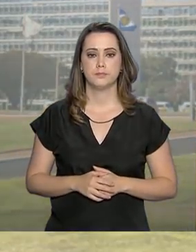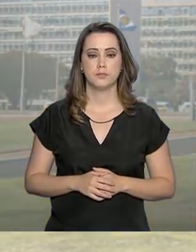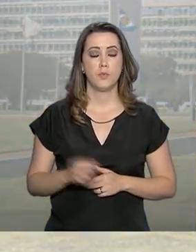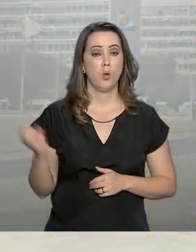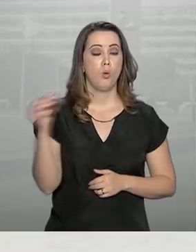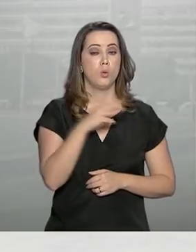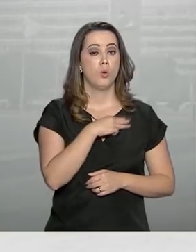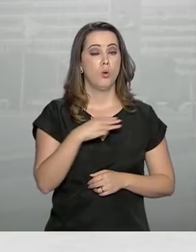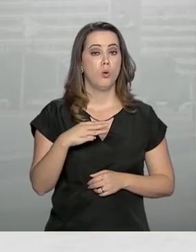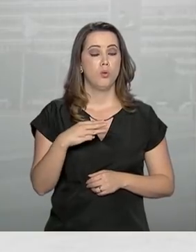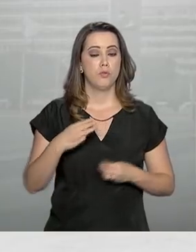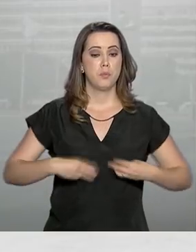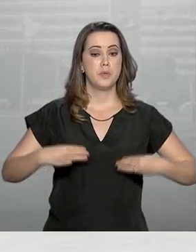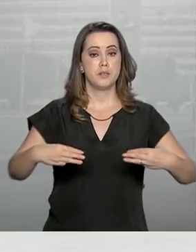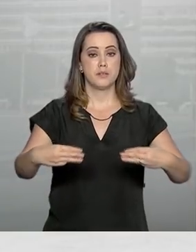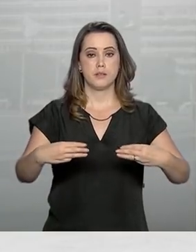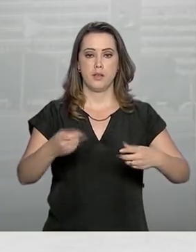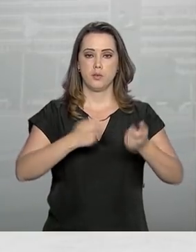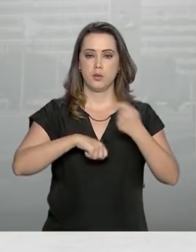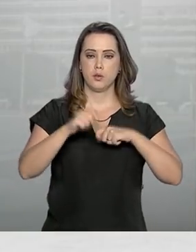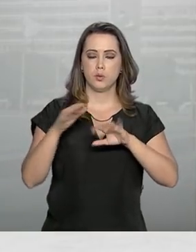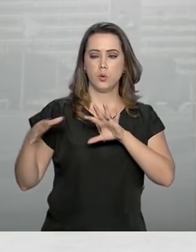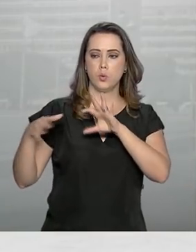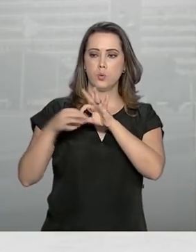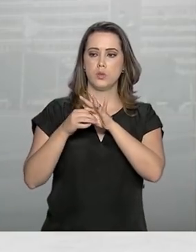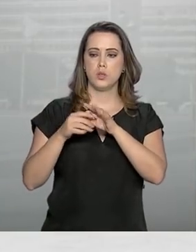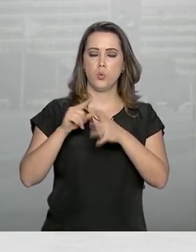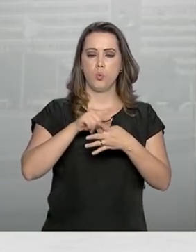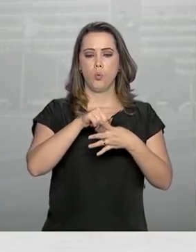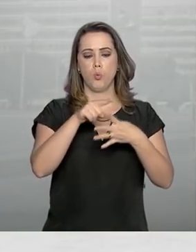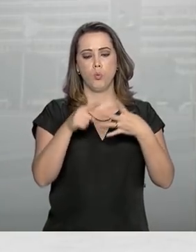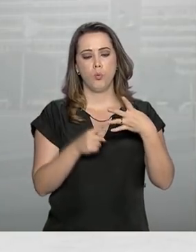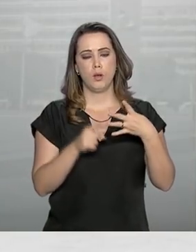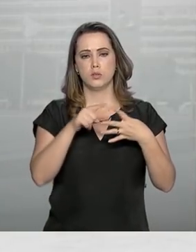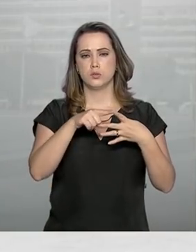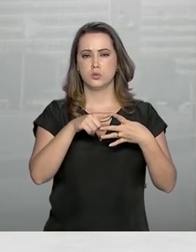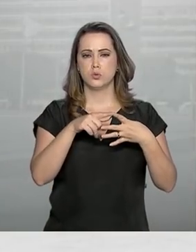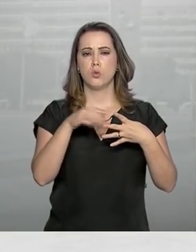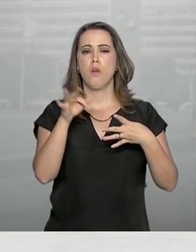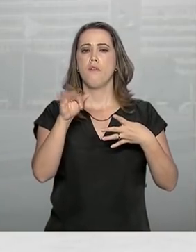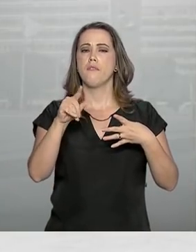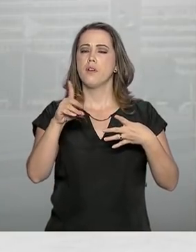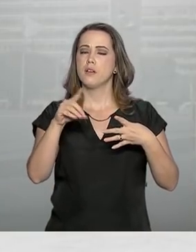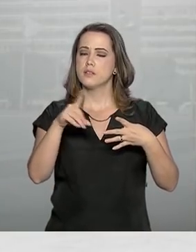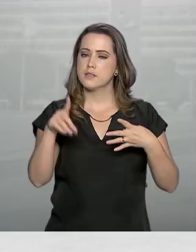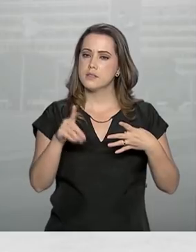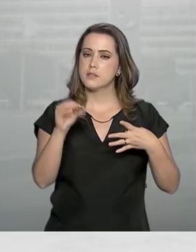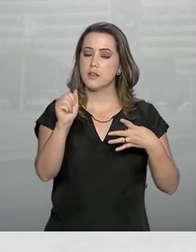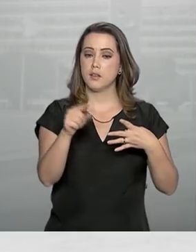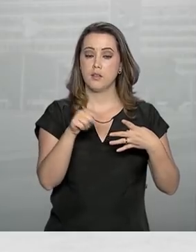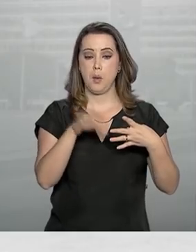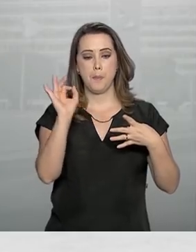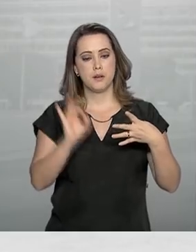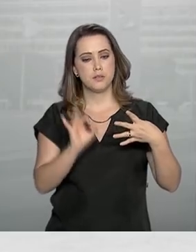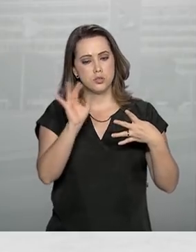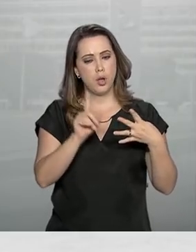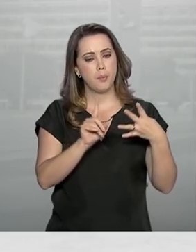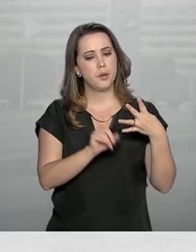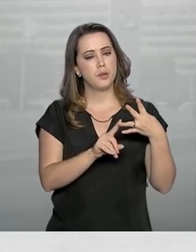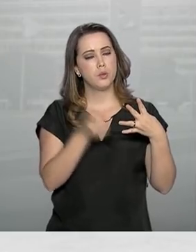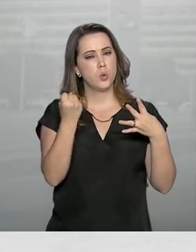novo Ministério da Economia é uma junção de quatro pastas. Fazenda, Planejamento, Desenvolvimento e Gestão,